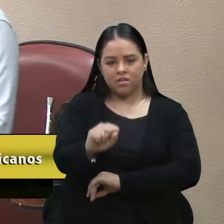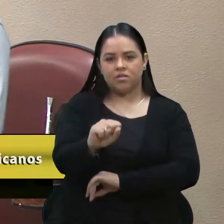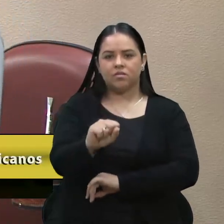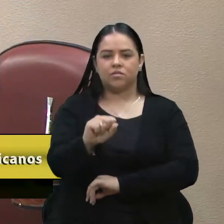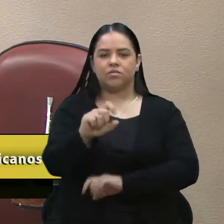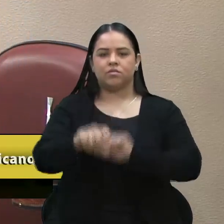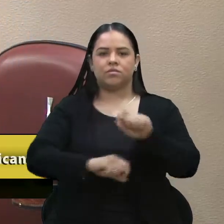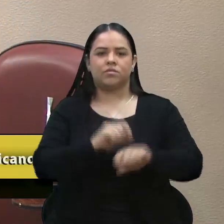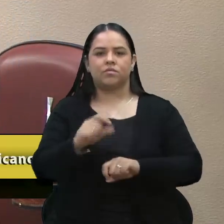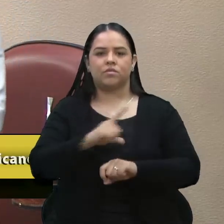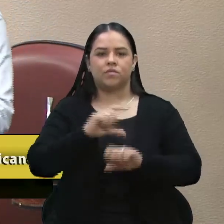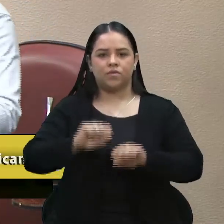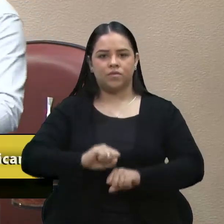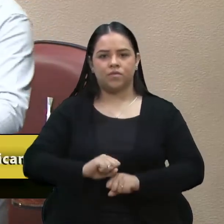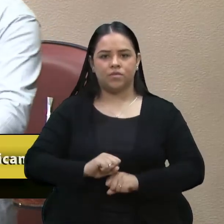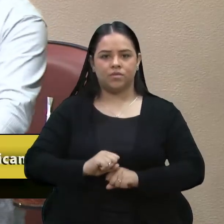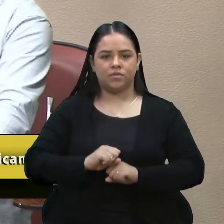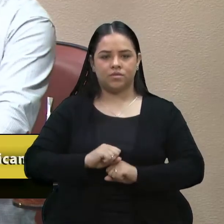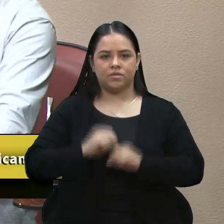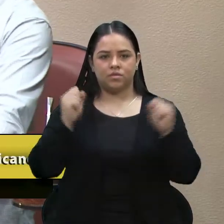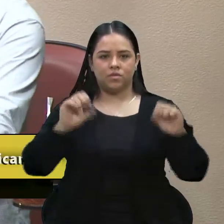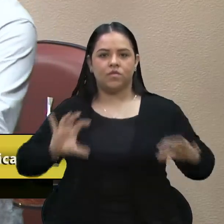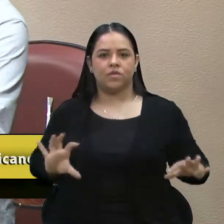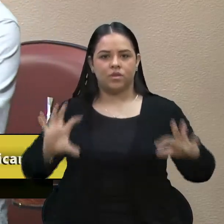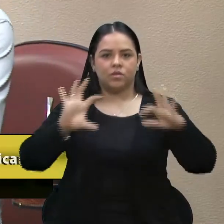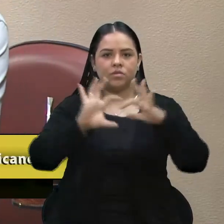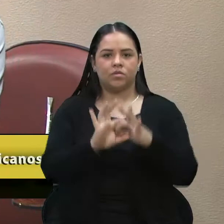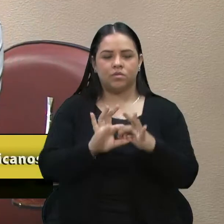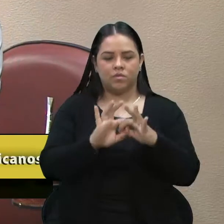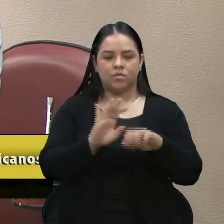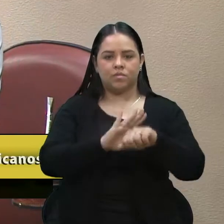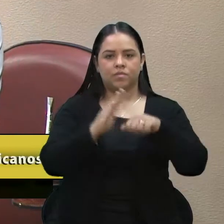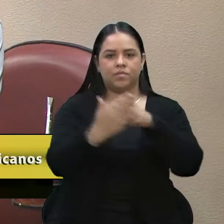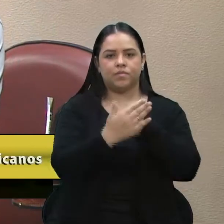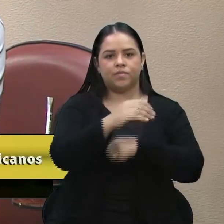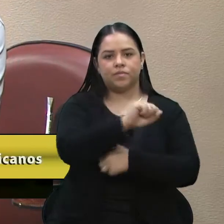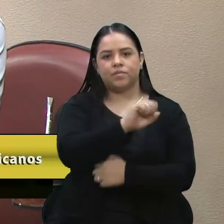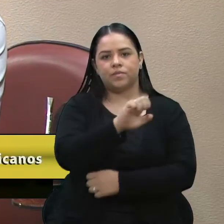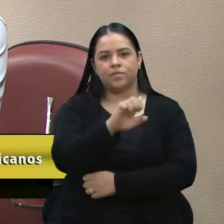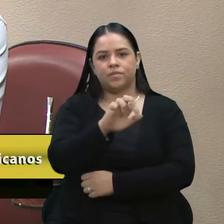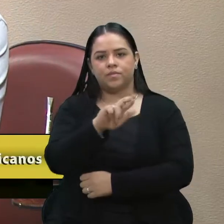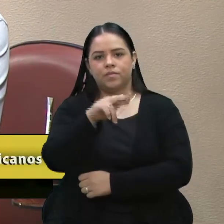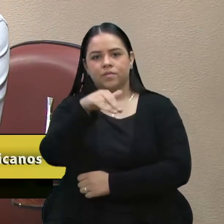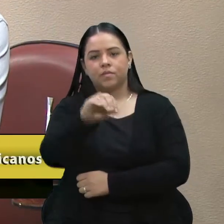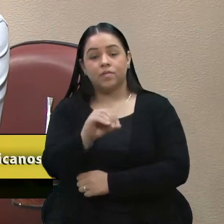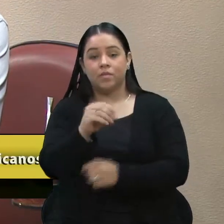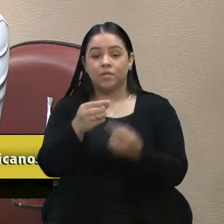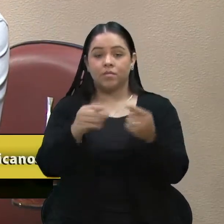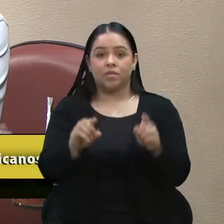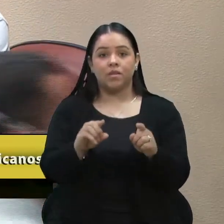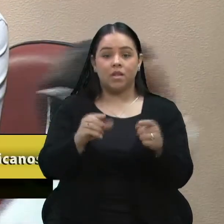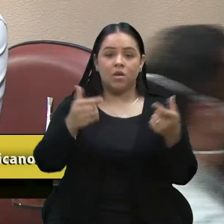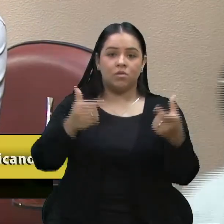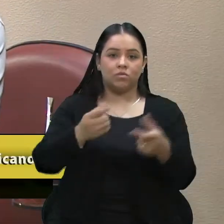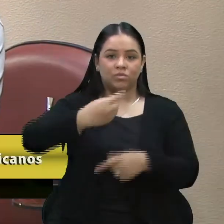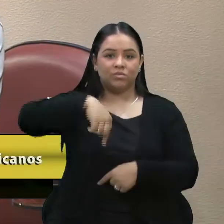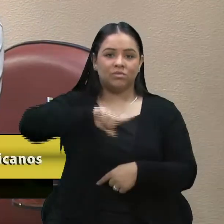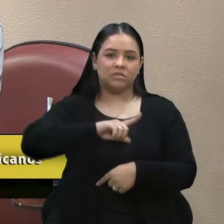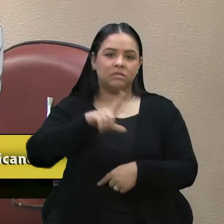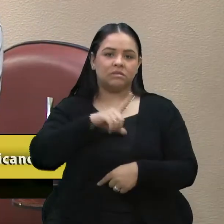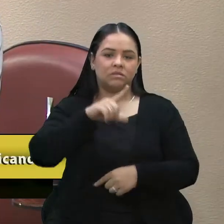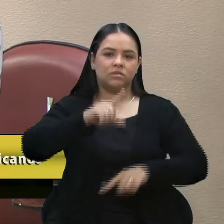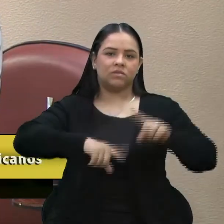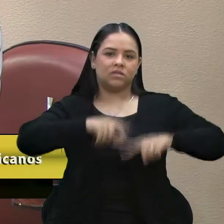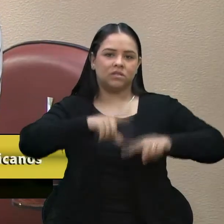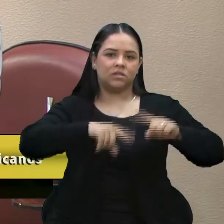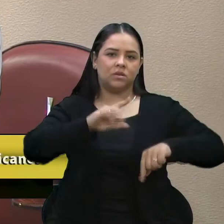fortalecimento de vínculo no bairro Serrano, onde, infelizmente, o serviço ali